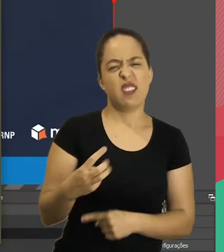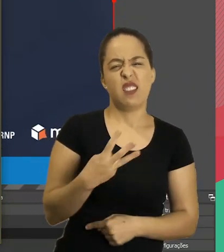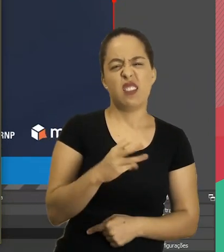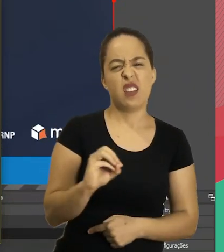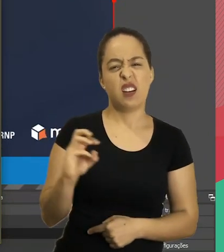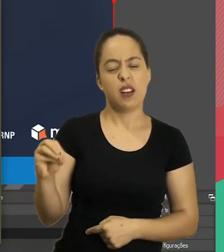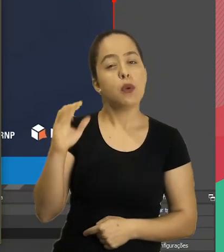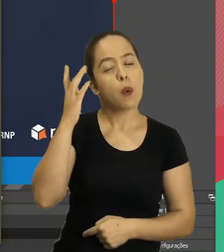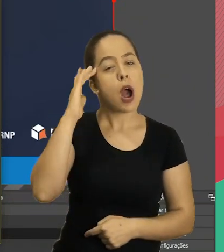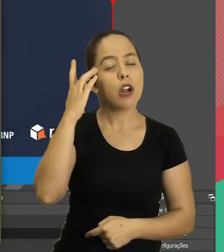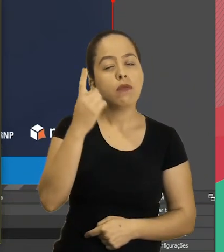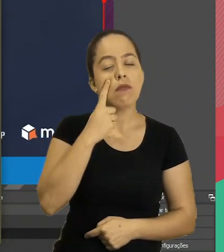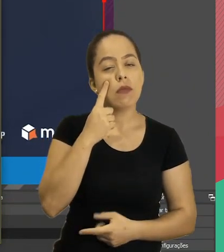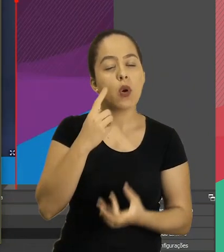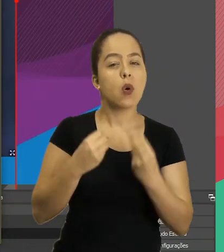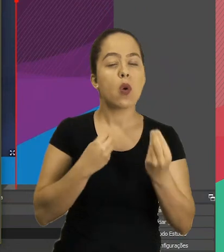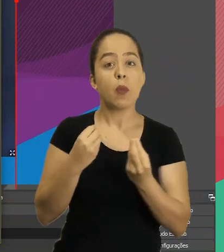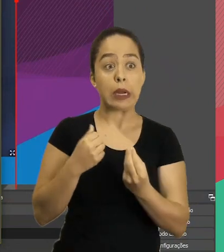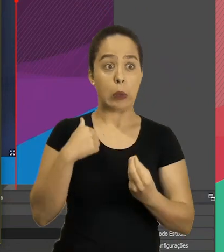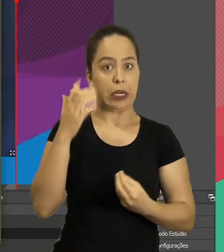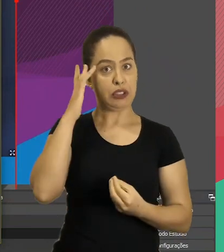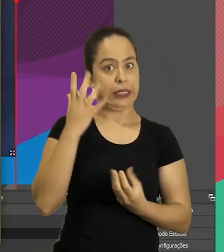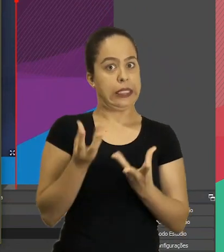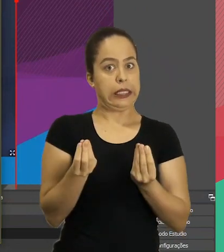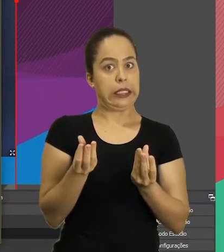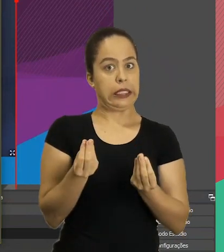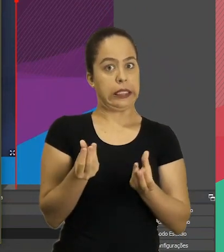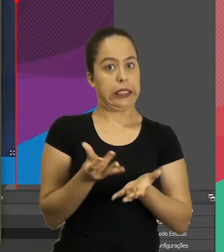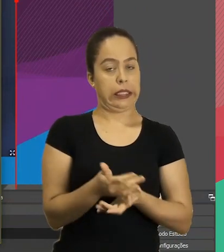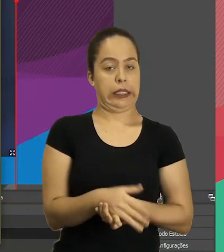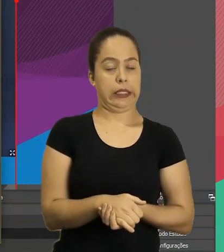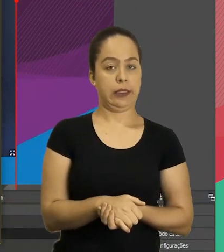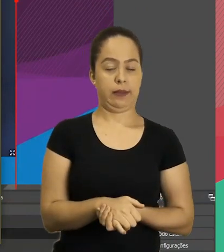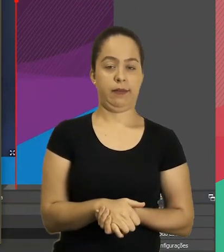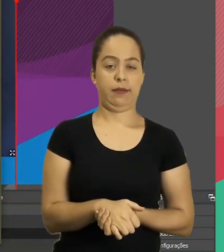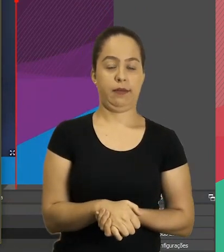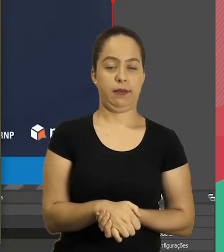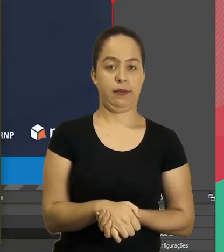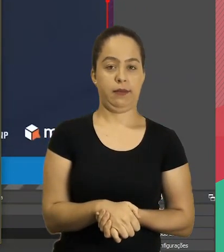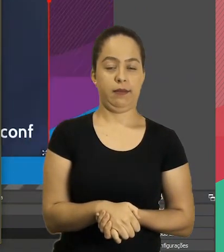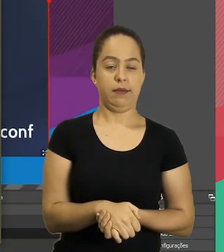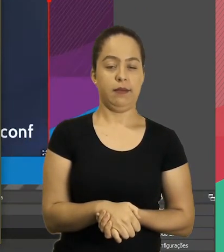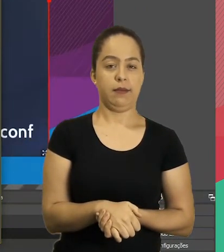Vou botar aqui uns 300. Para a gente ver. Foi demais.